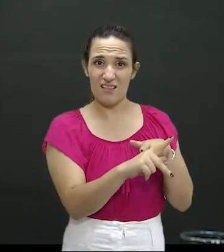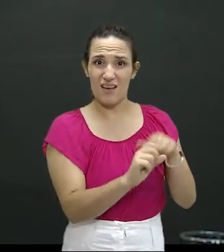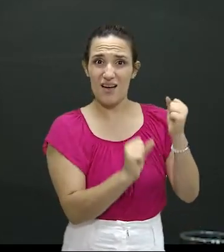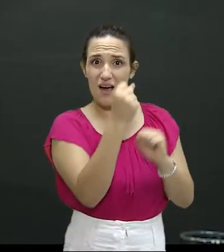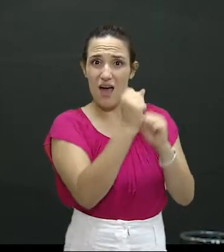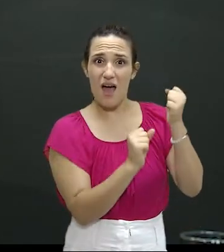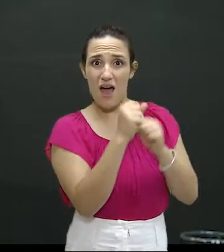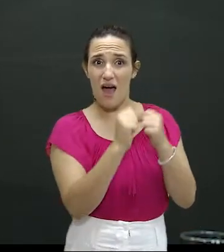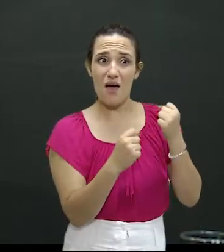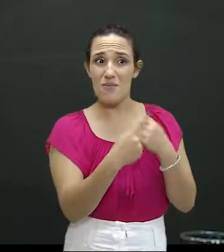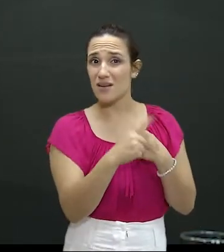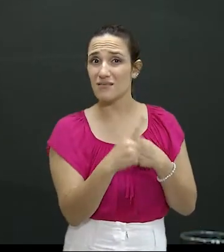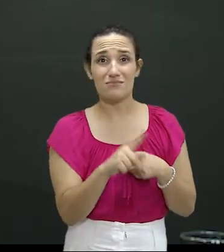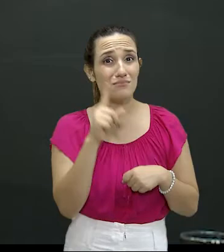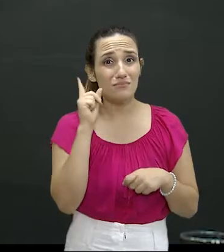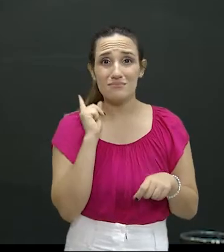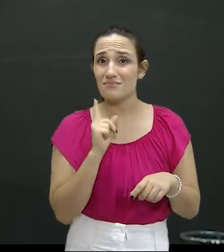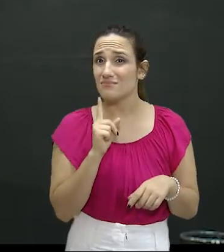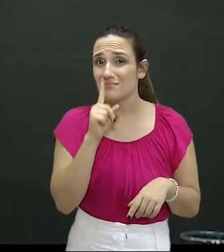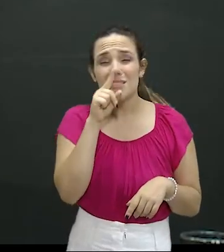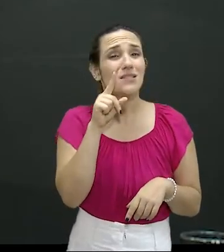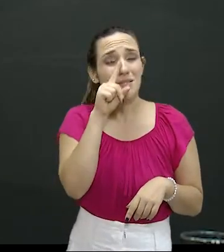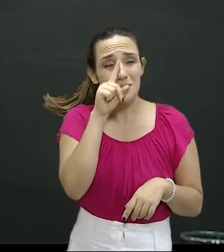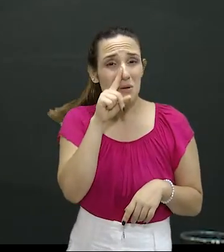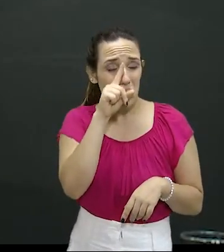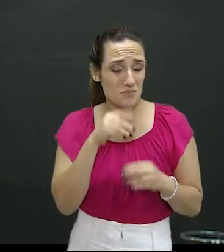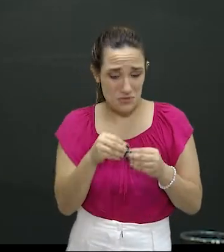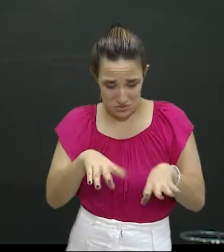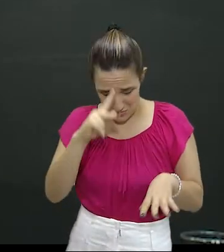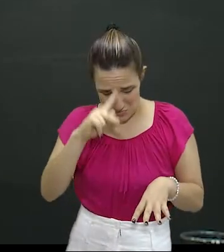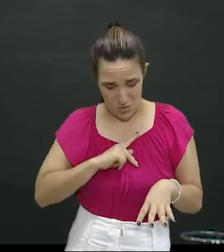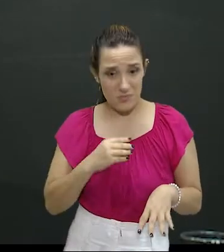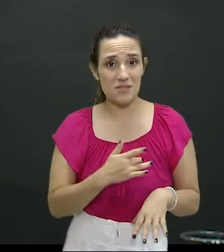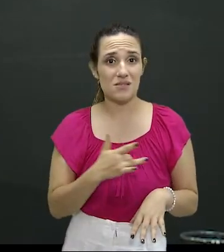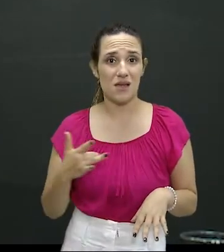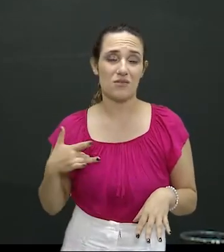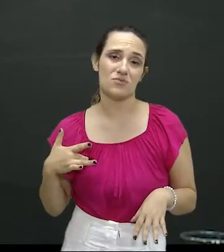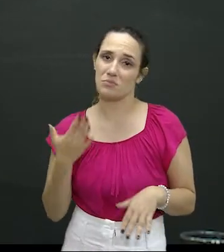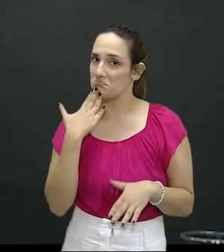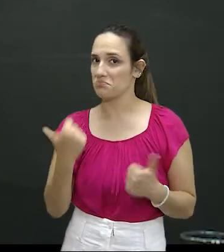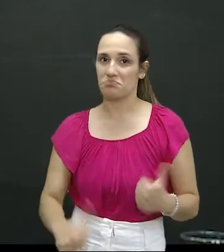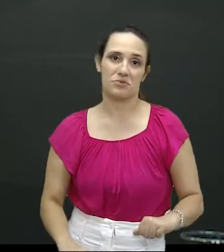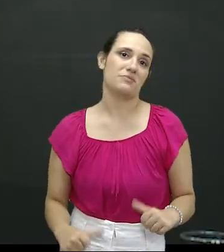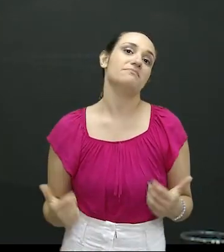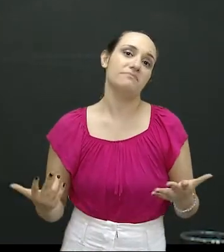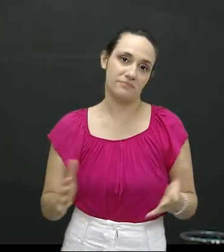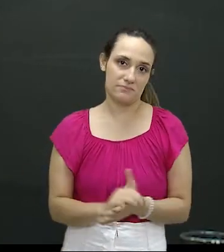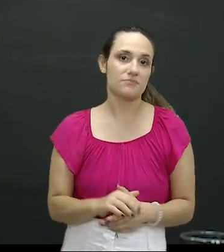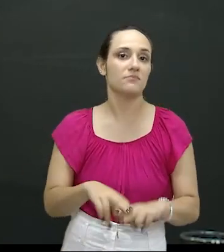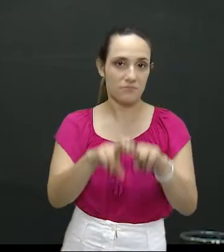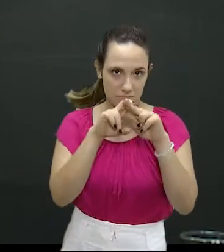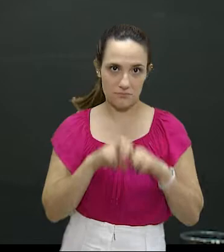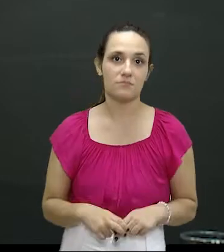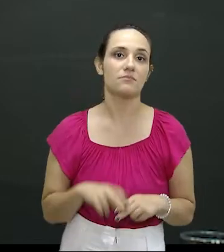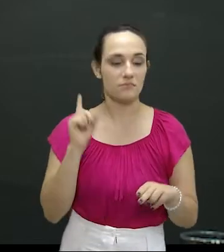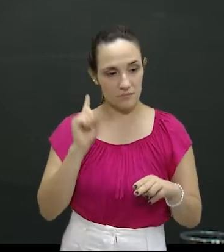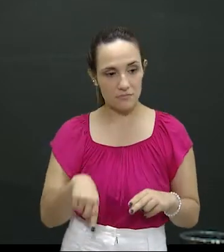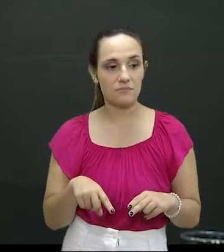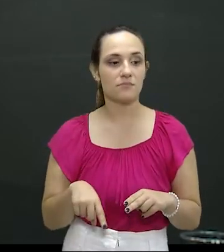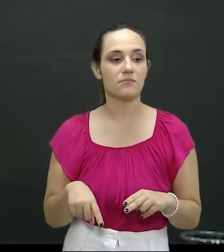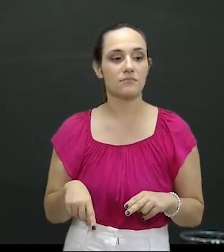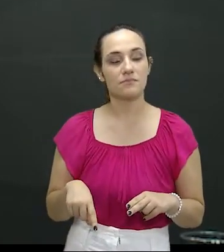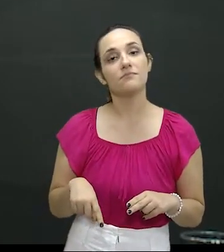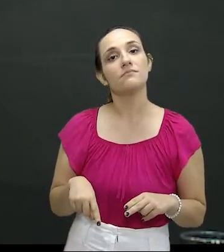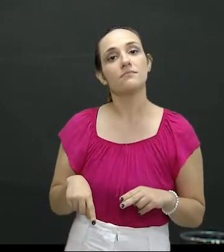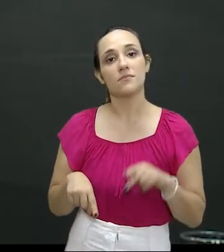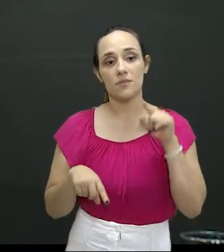a questão da nocividade para a saúde é ainda maior do que o fumo normalmente já acarreta. Então, essa é a questão do contrabando